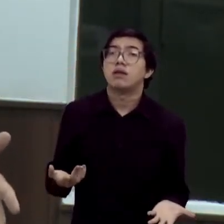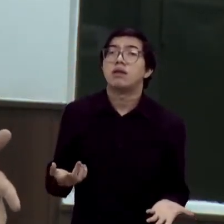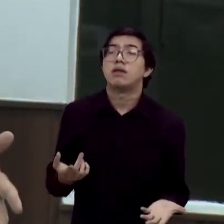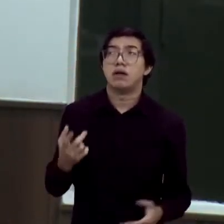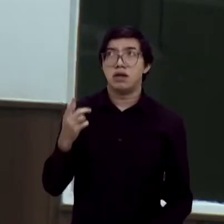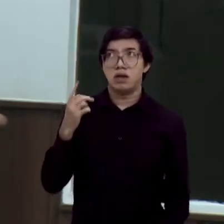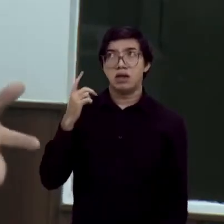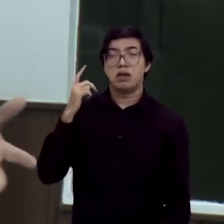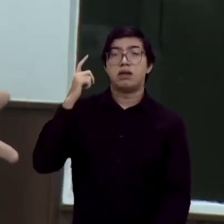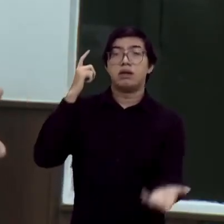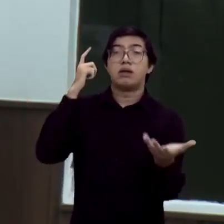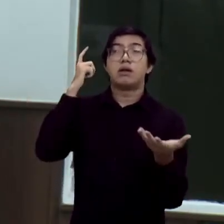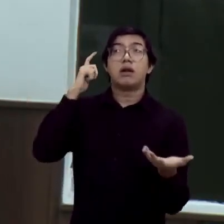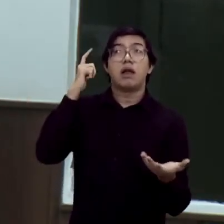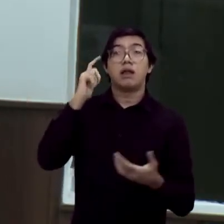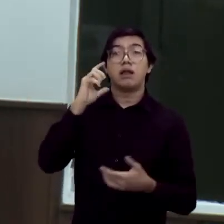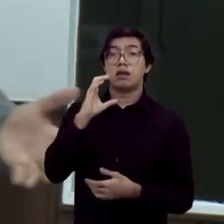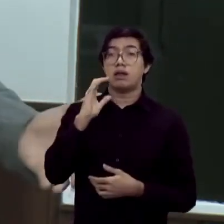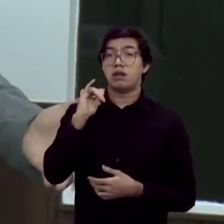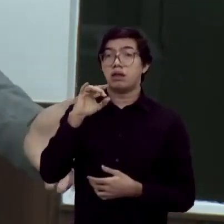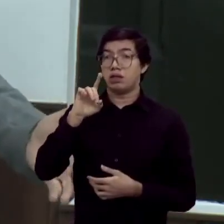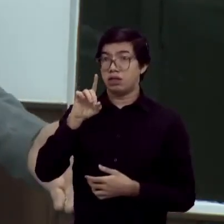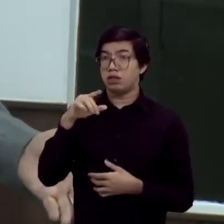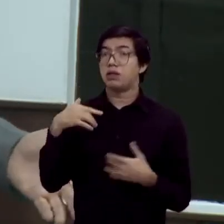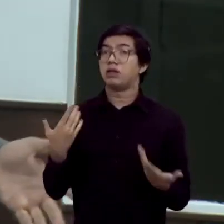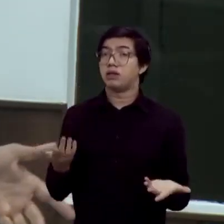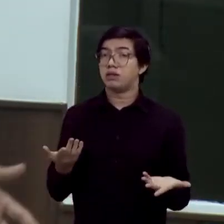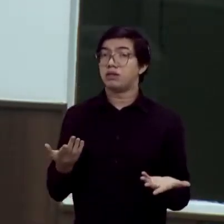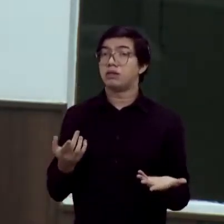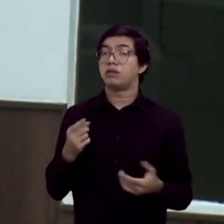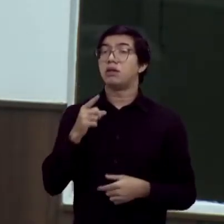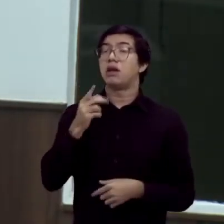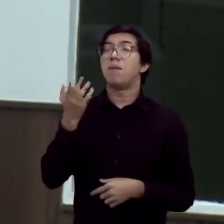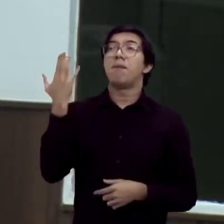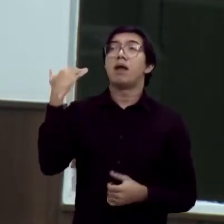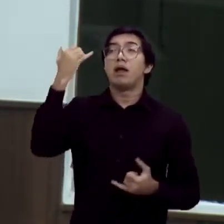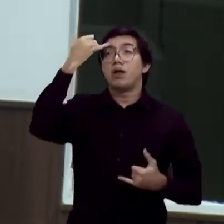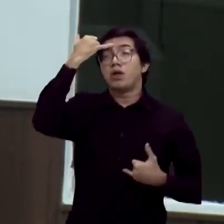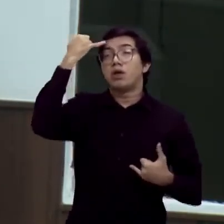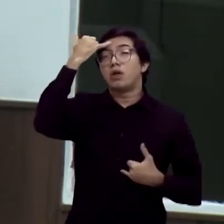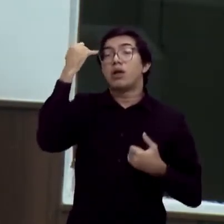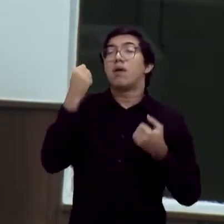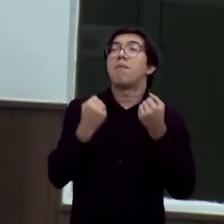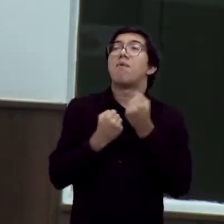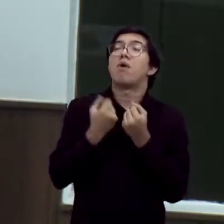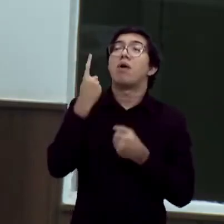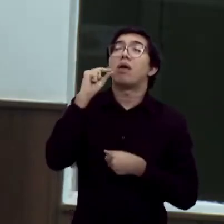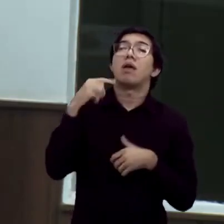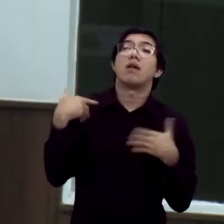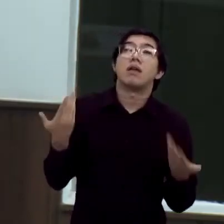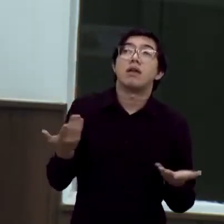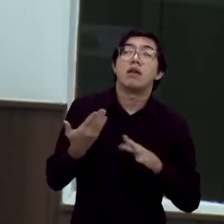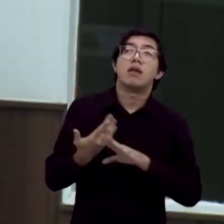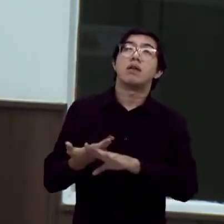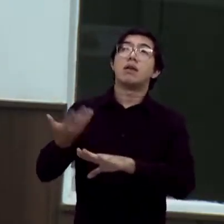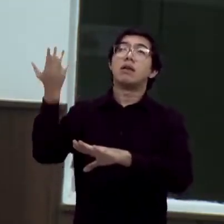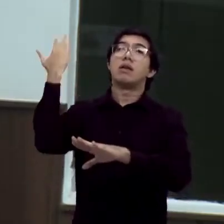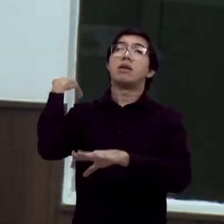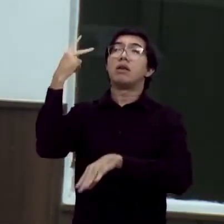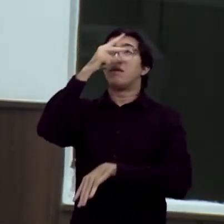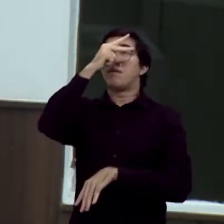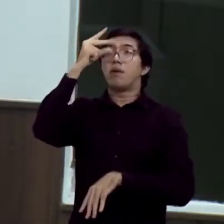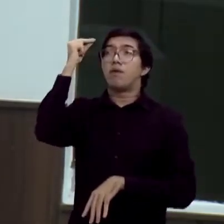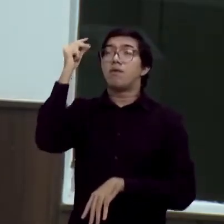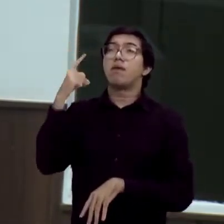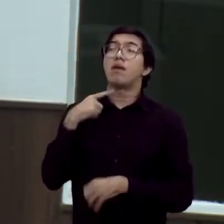Gomes, ela é Cid Gomes. Qual a posição da Isolda, apoio quem? E os prefeitos do interior vieram com quem? Ai, quer